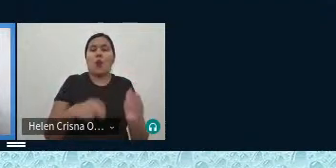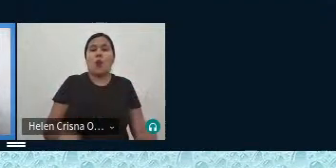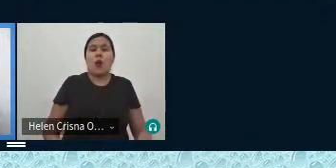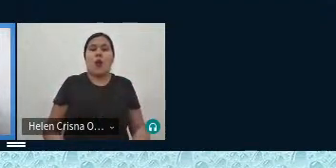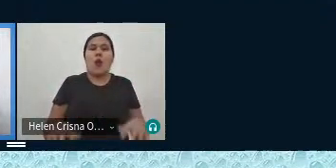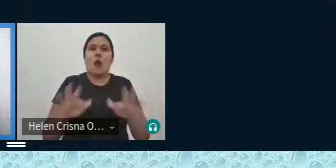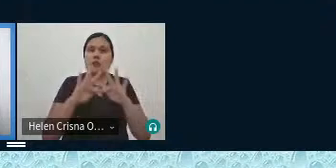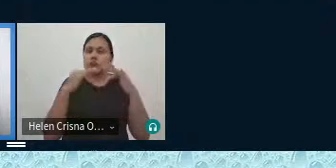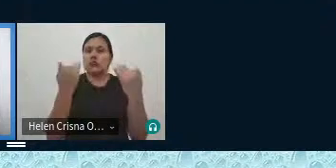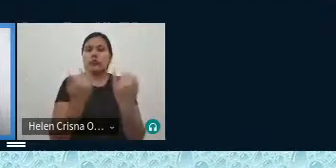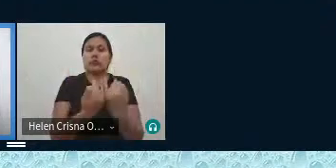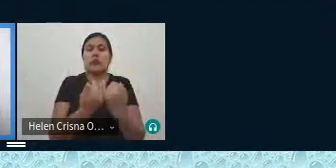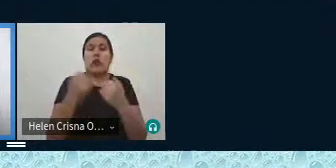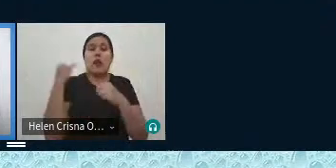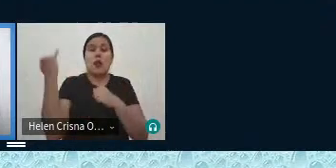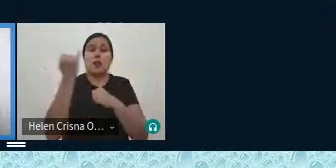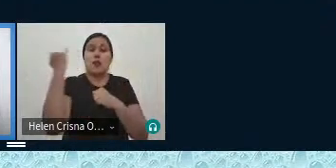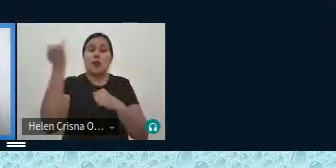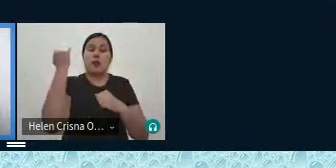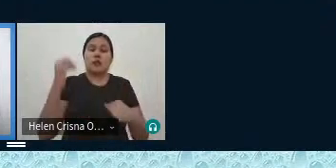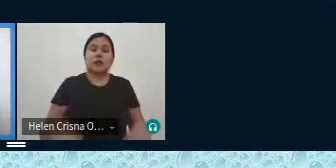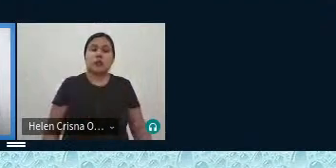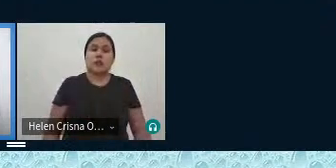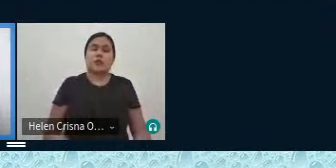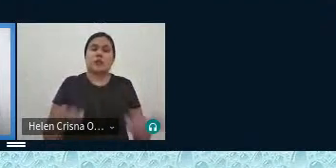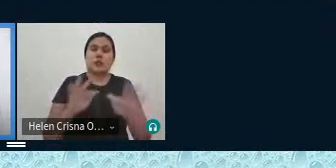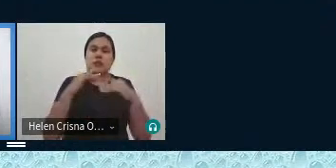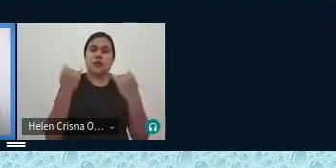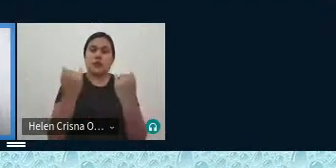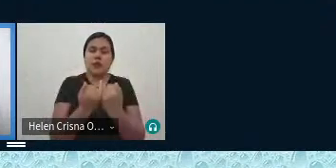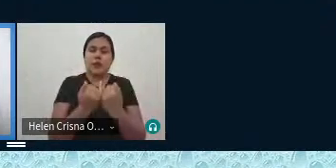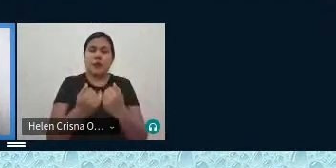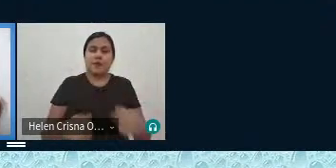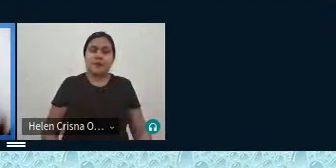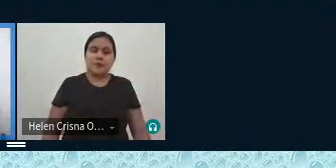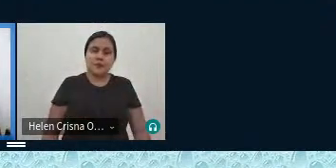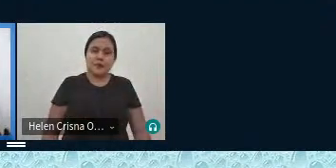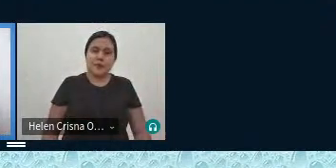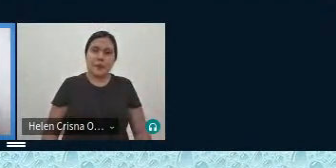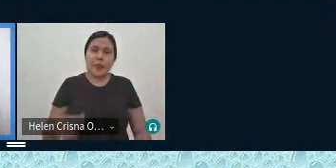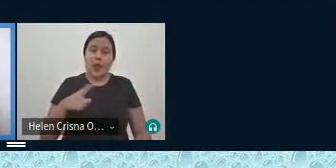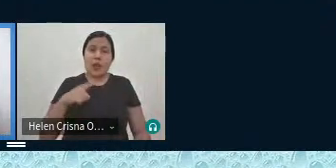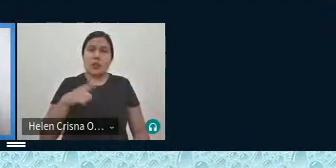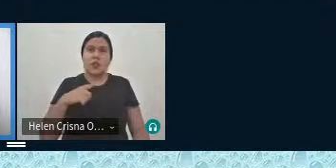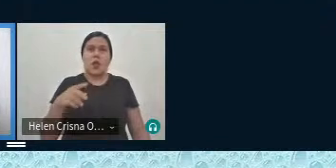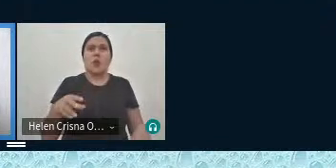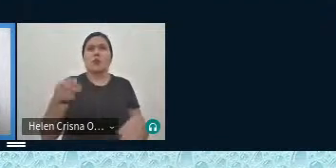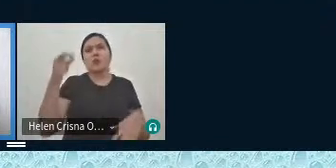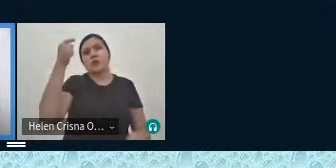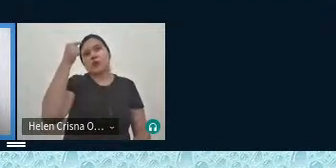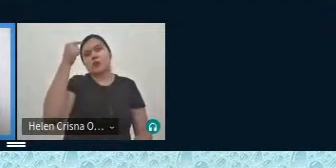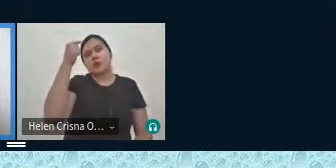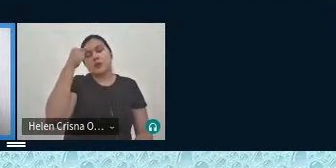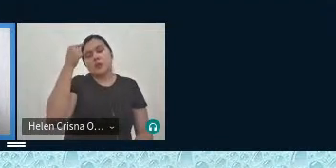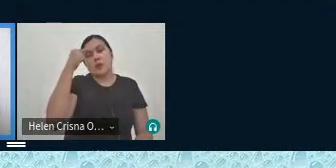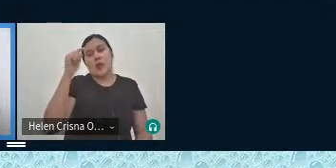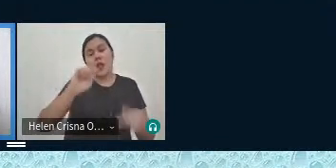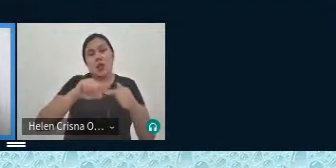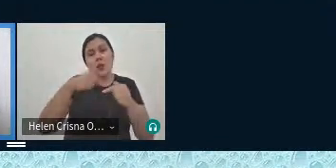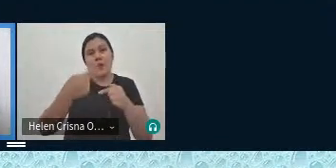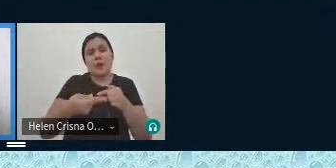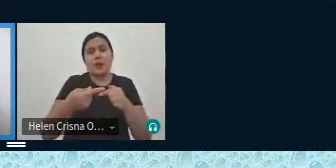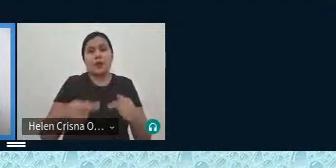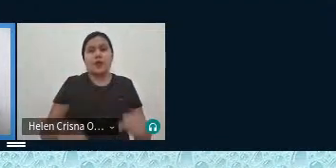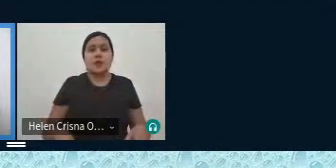é familiar a ele é importante que ele seja familiar a ele ele já tem uma concepção depois ele vai só que